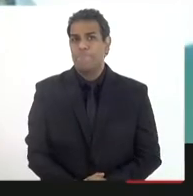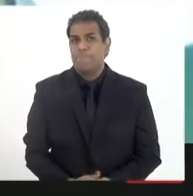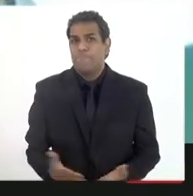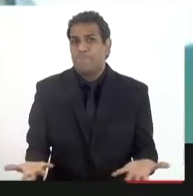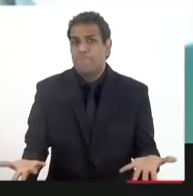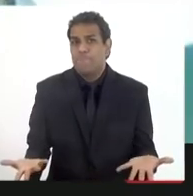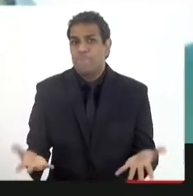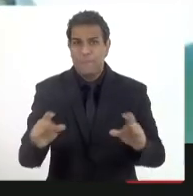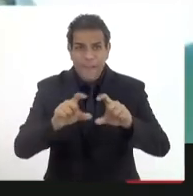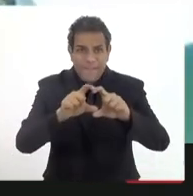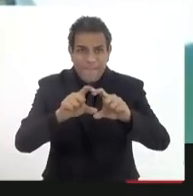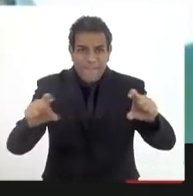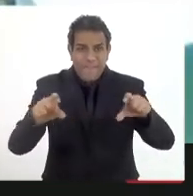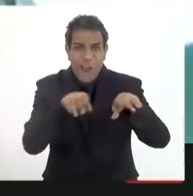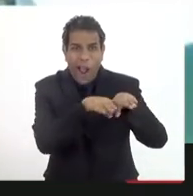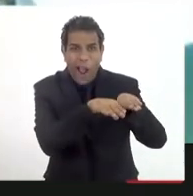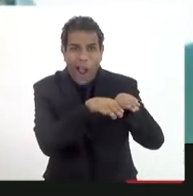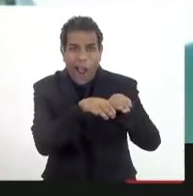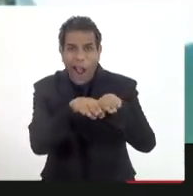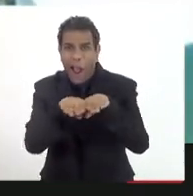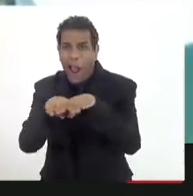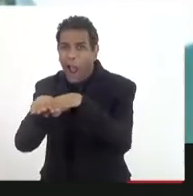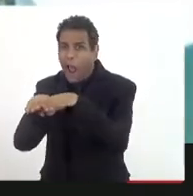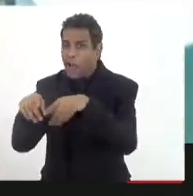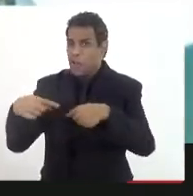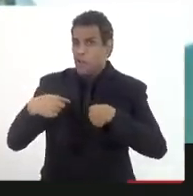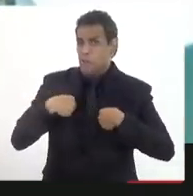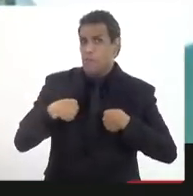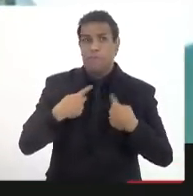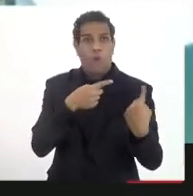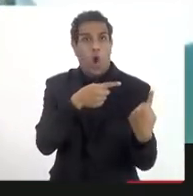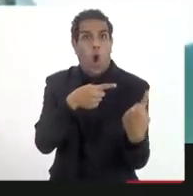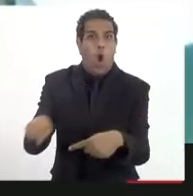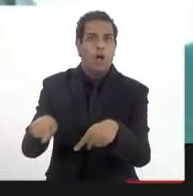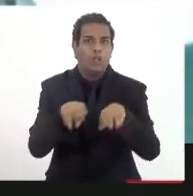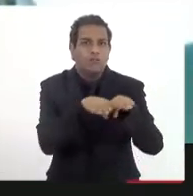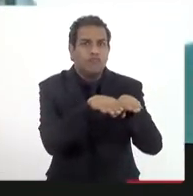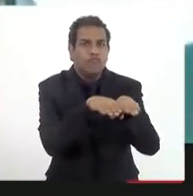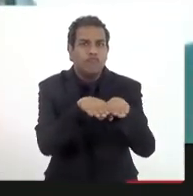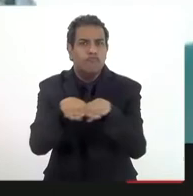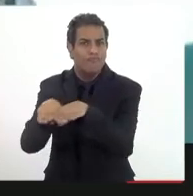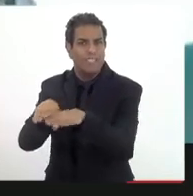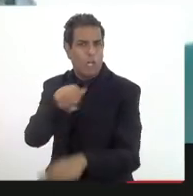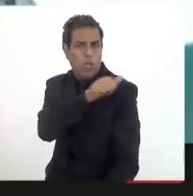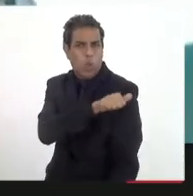Essa frase, estabilização fiscal, eu sou contra a estabilização fiscal.